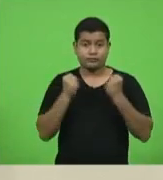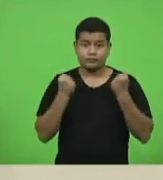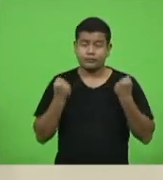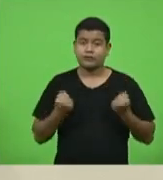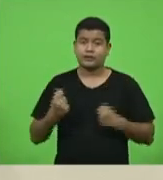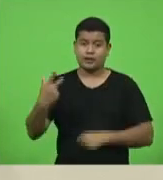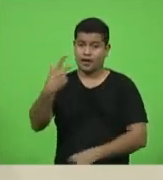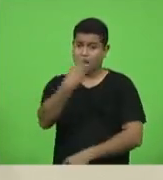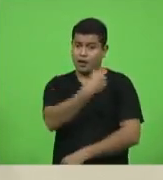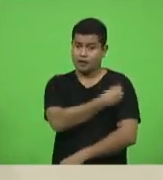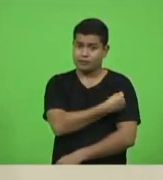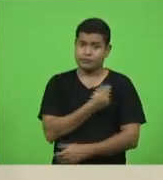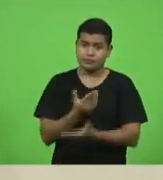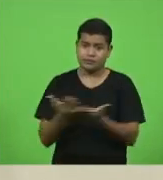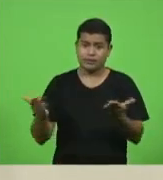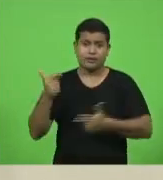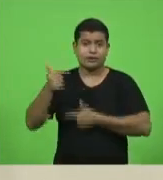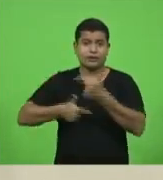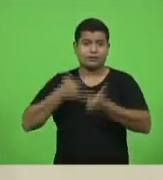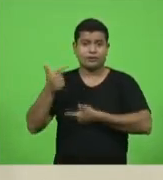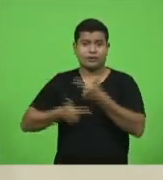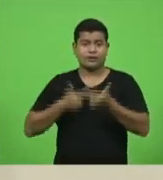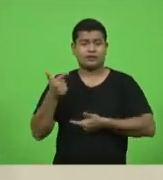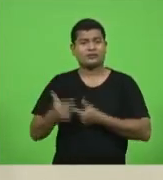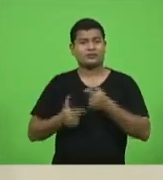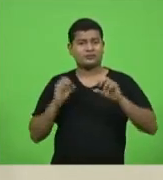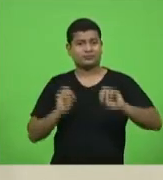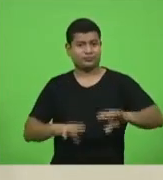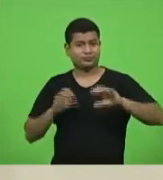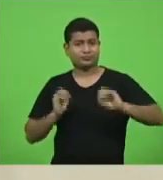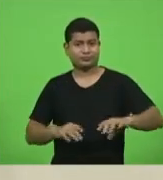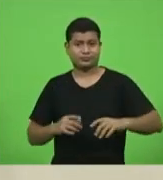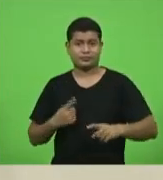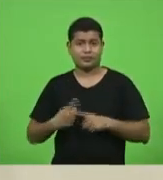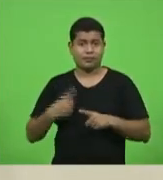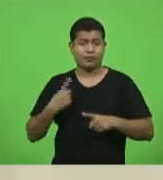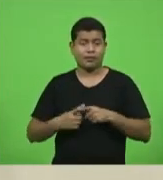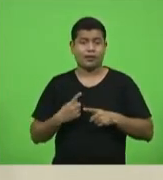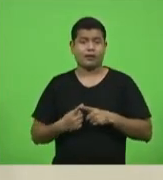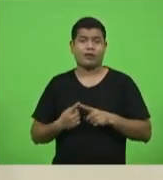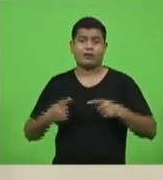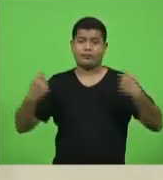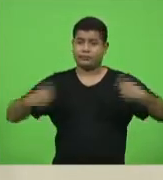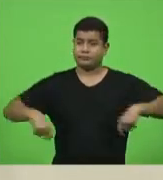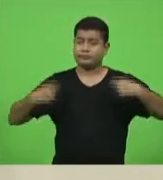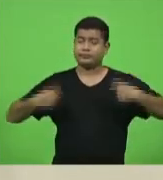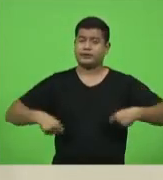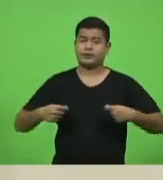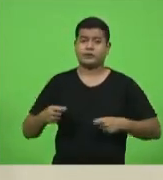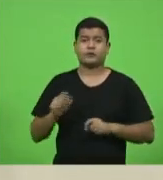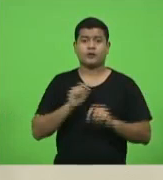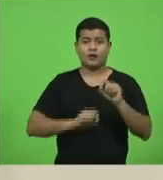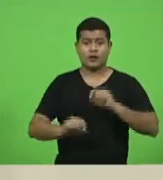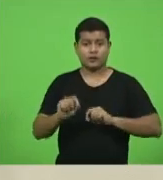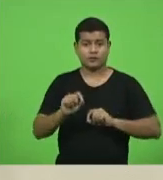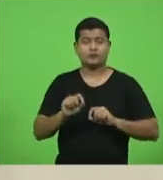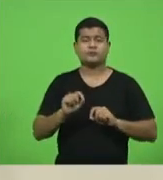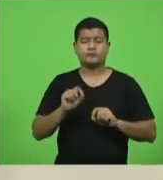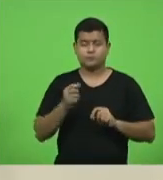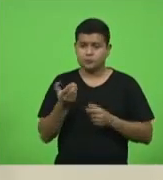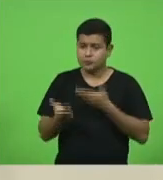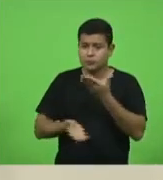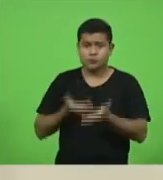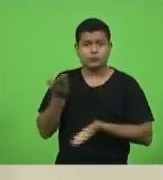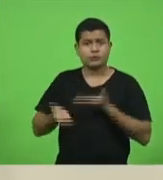vacina aos trabalhadores em educação, porque a gente precisa cuidar da educação. Se ela é